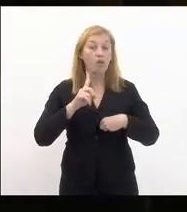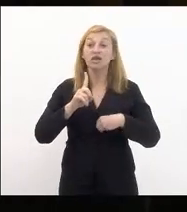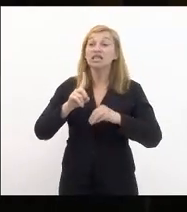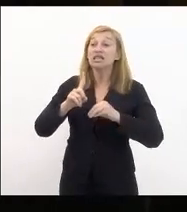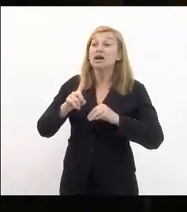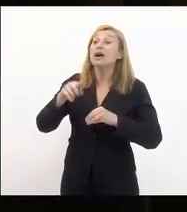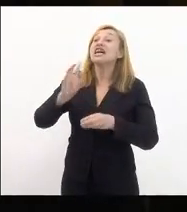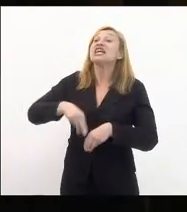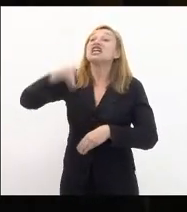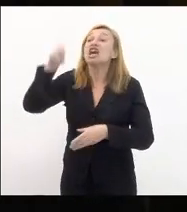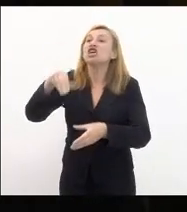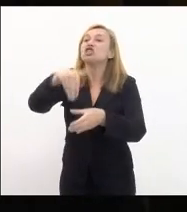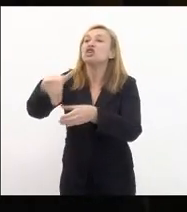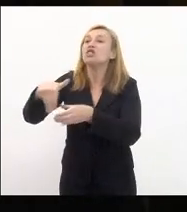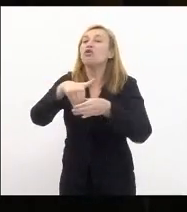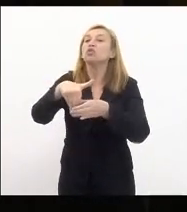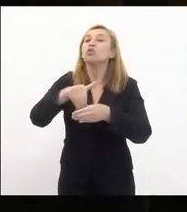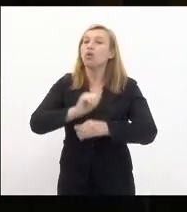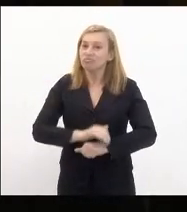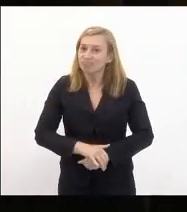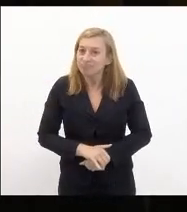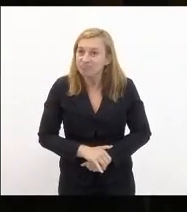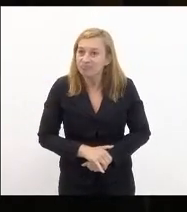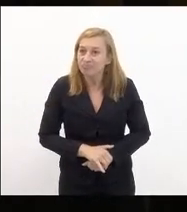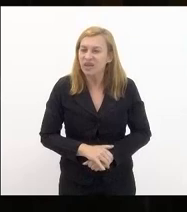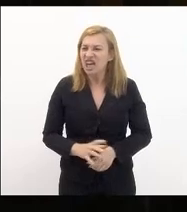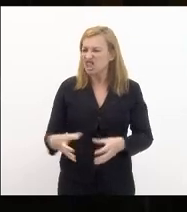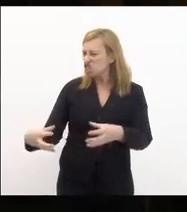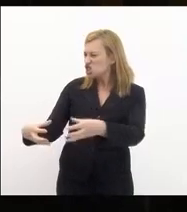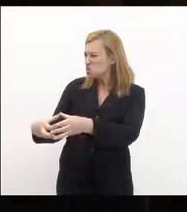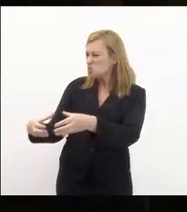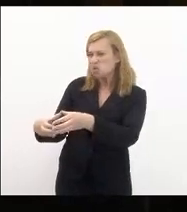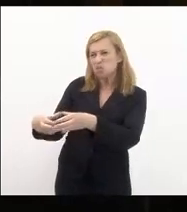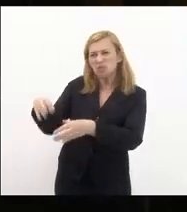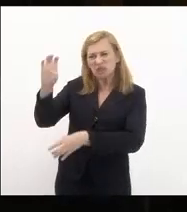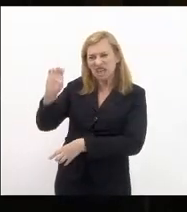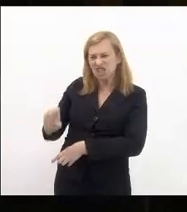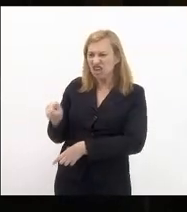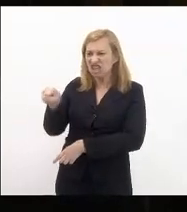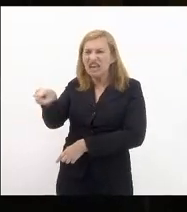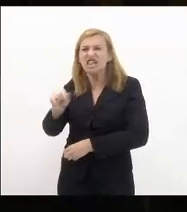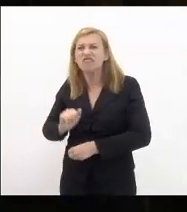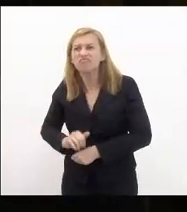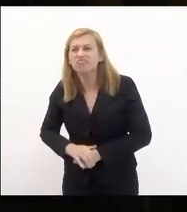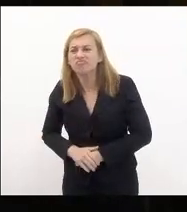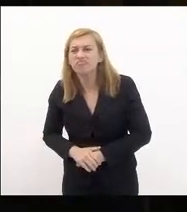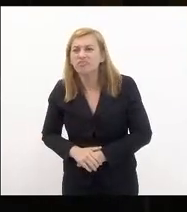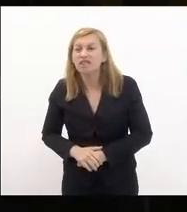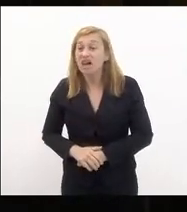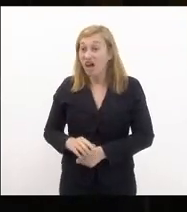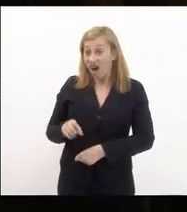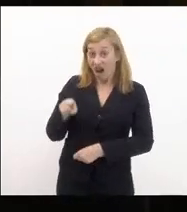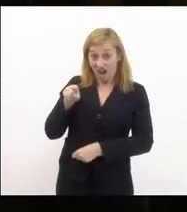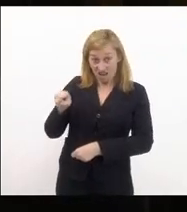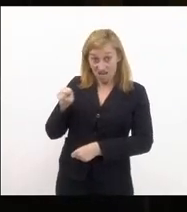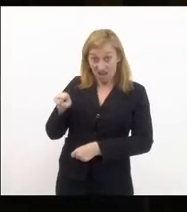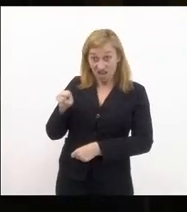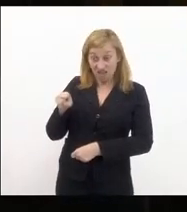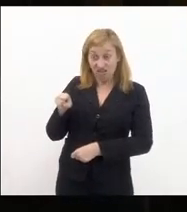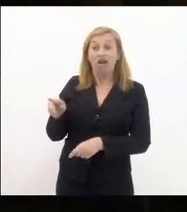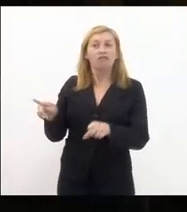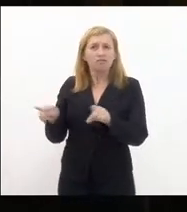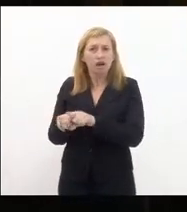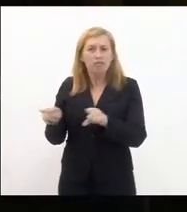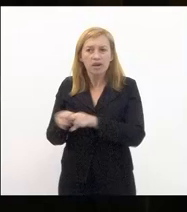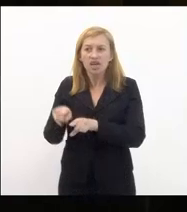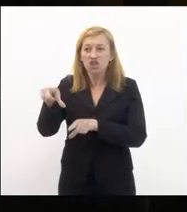que elegeram essa turma da esquerda que está aqui aqueles que também